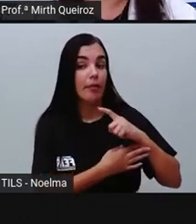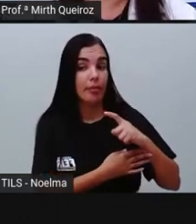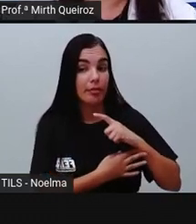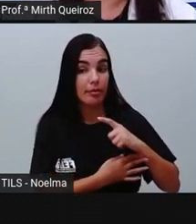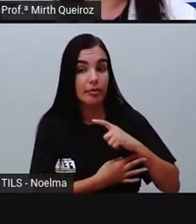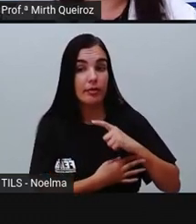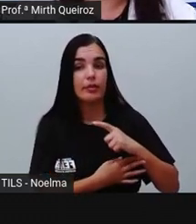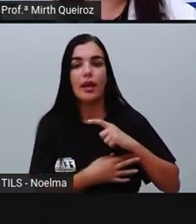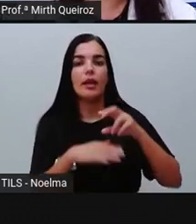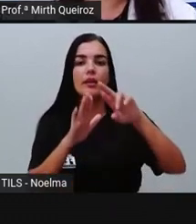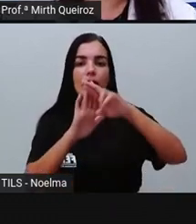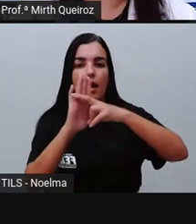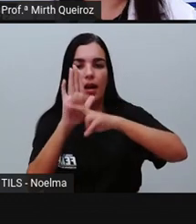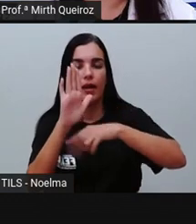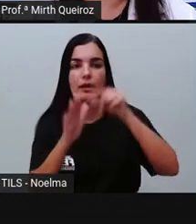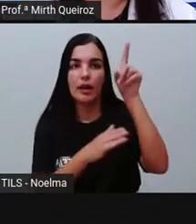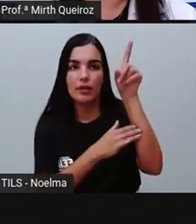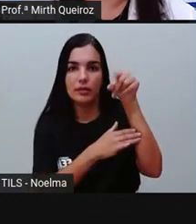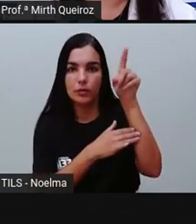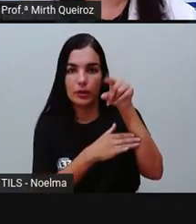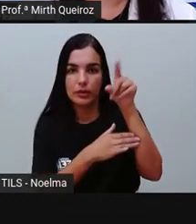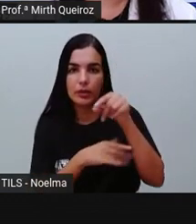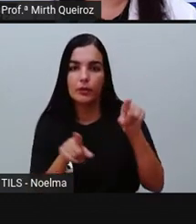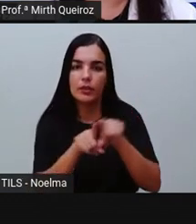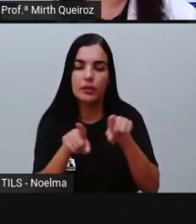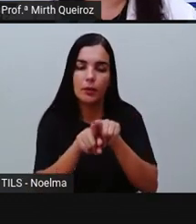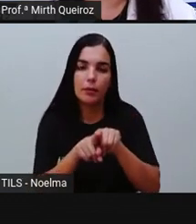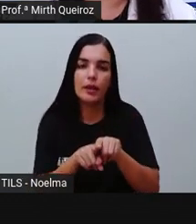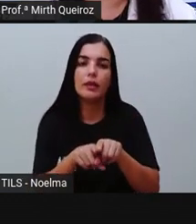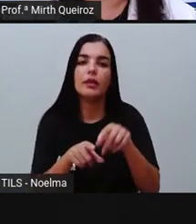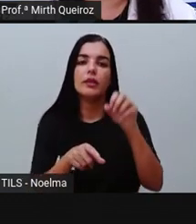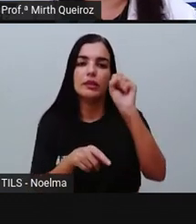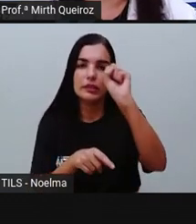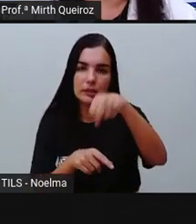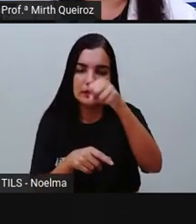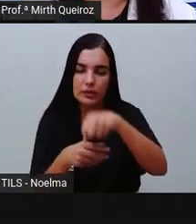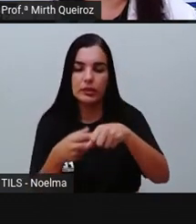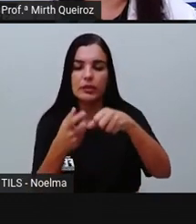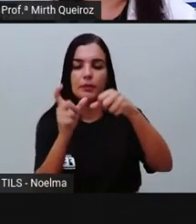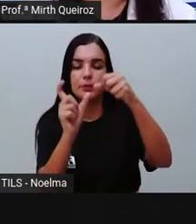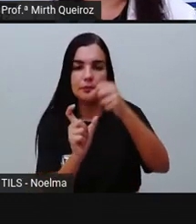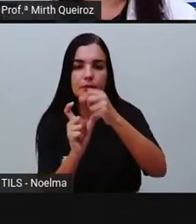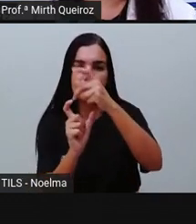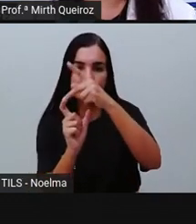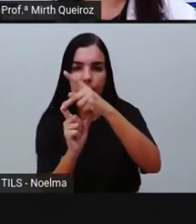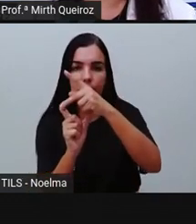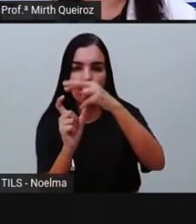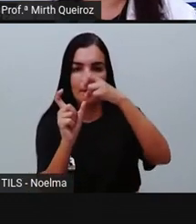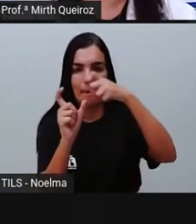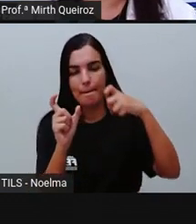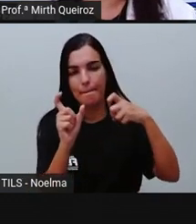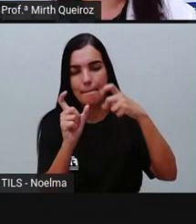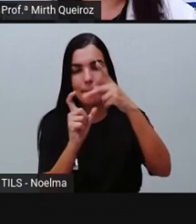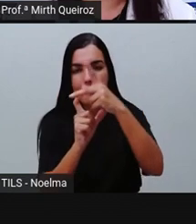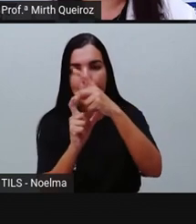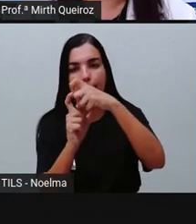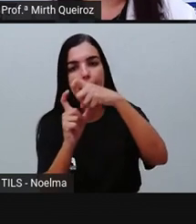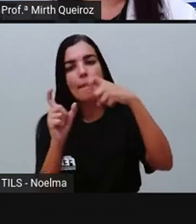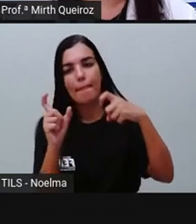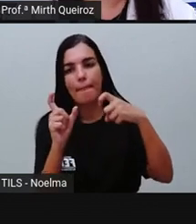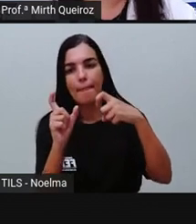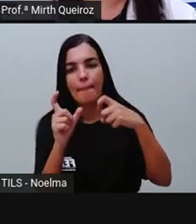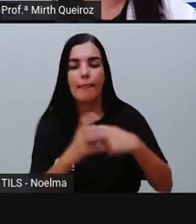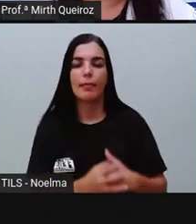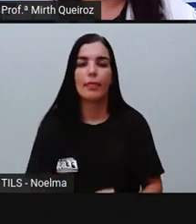letras aí no final das palavras, né? Elas vão receber acento. Assim, nós temos, por exemplo,